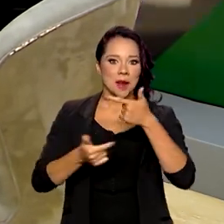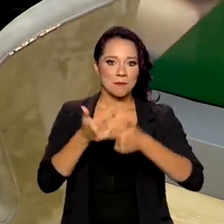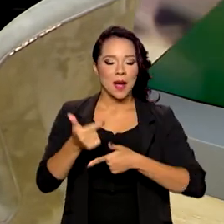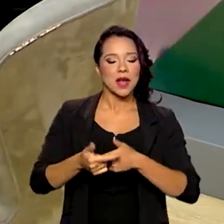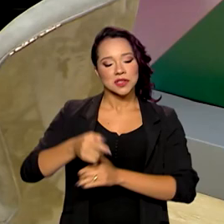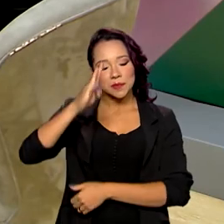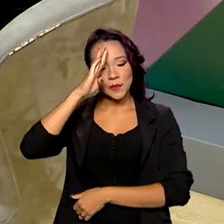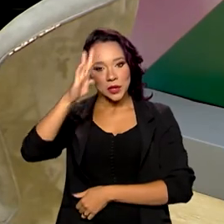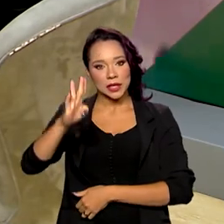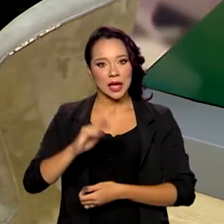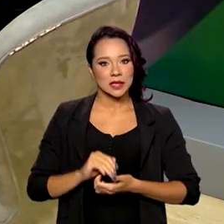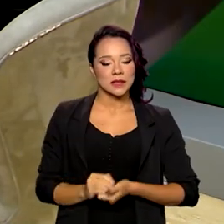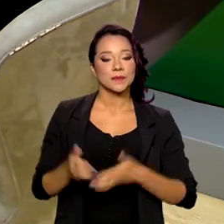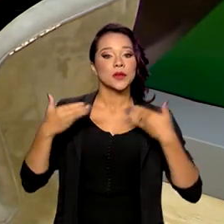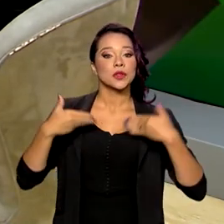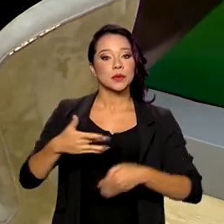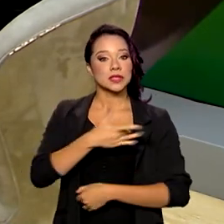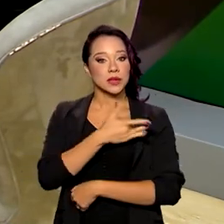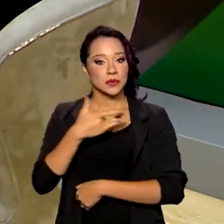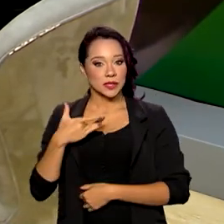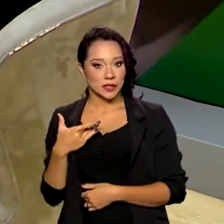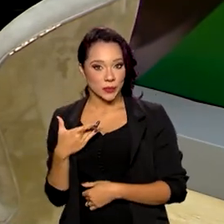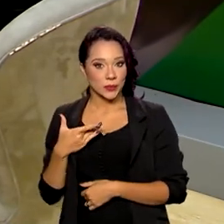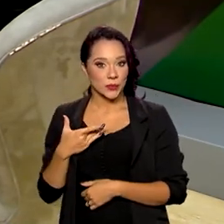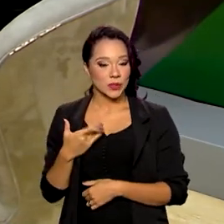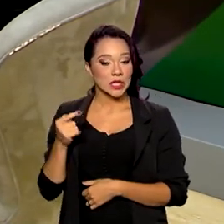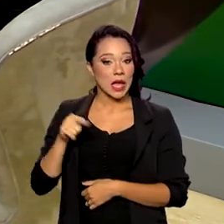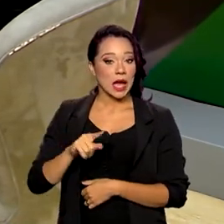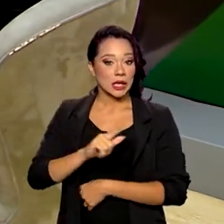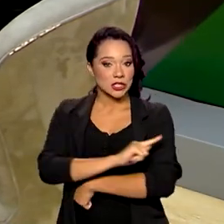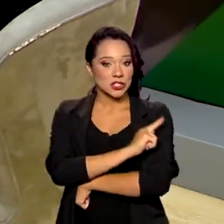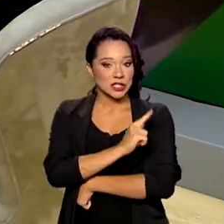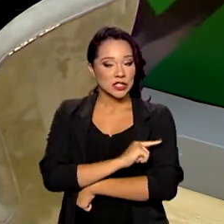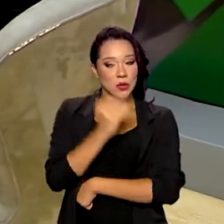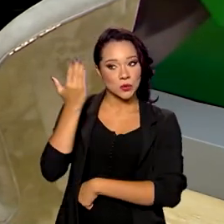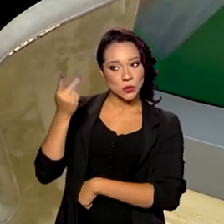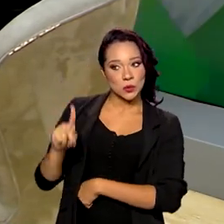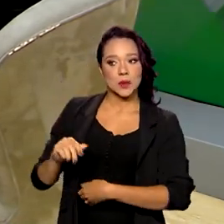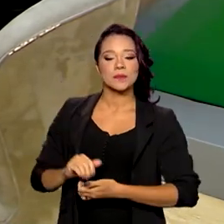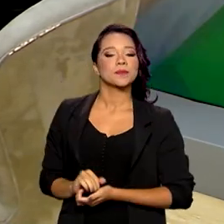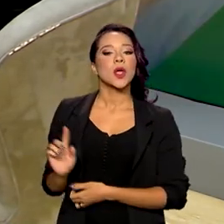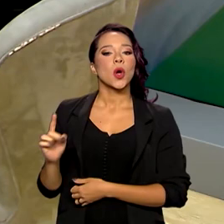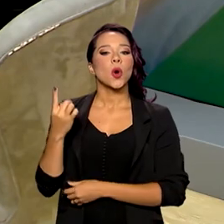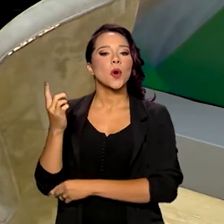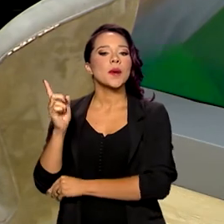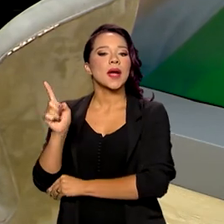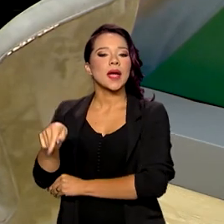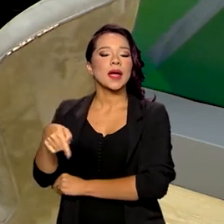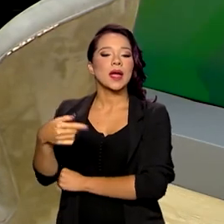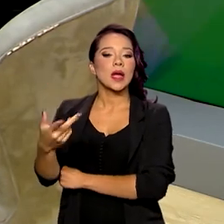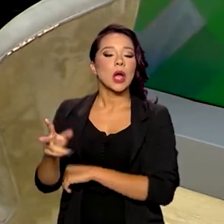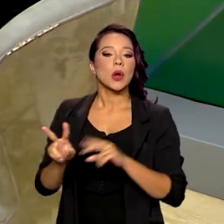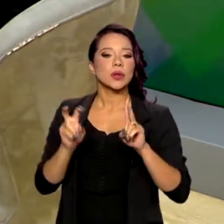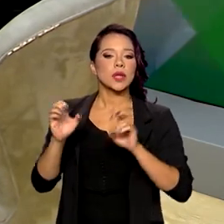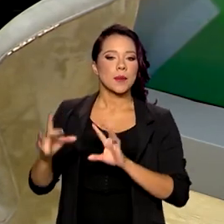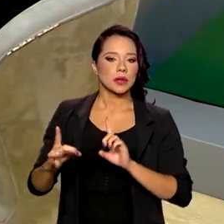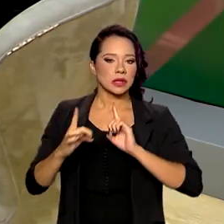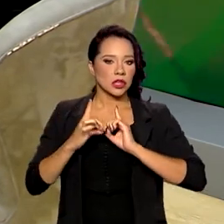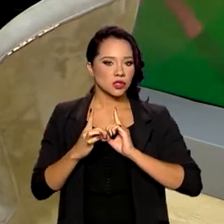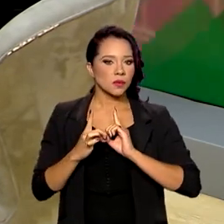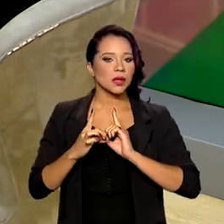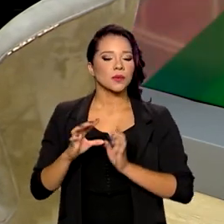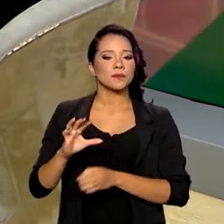prioridades do Ministério da Saúde ali na gestão do senhor. Uma delas é essa questão da atenção